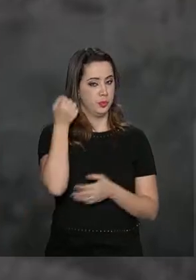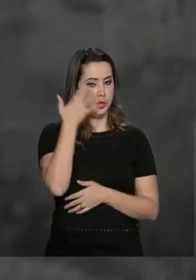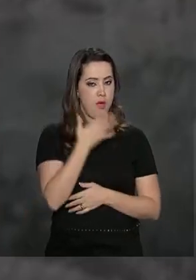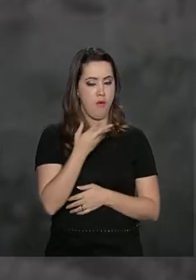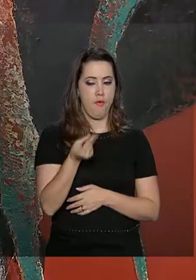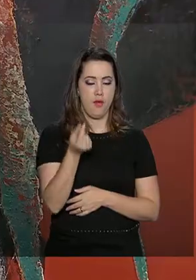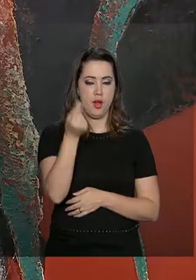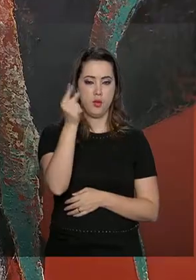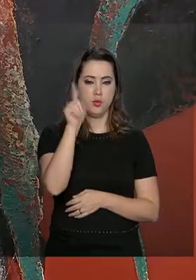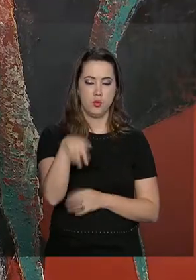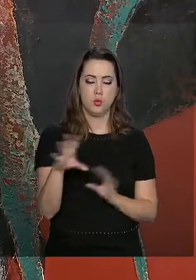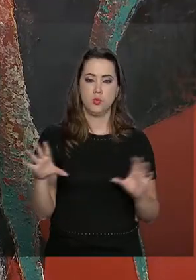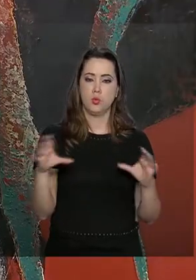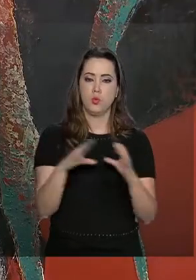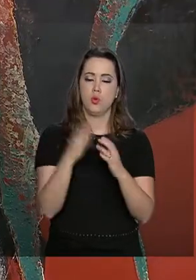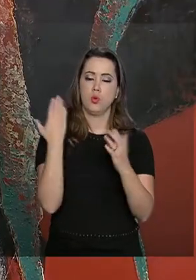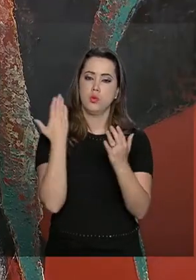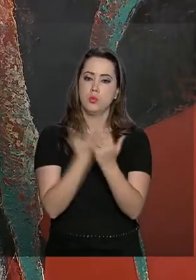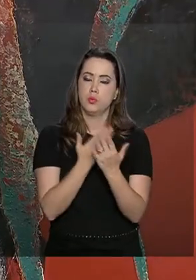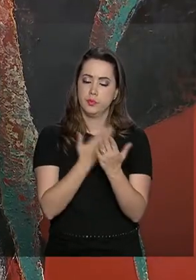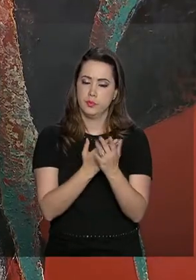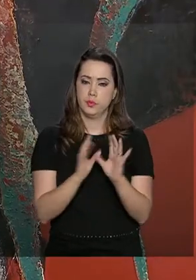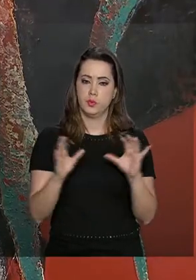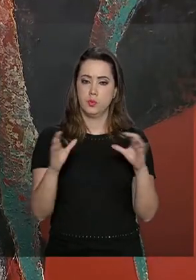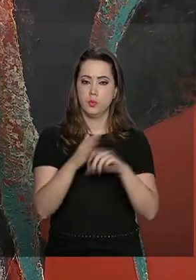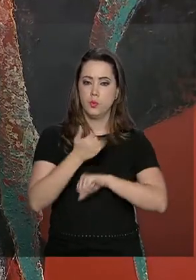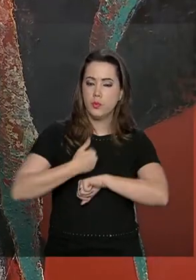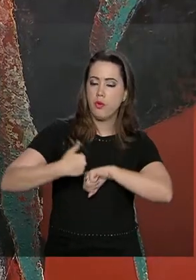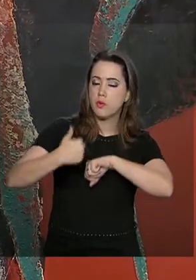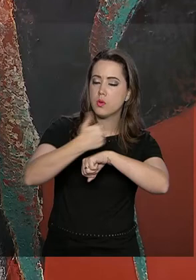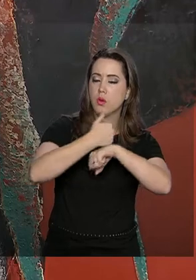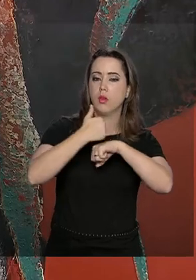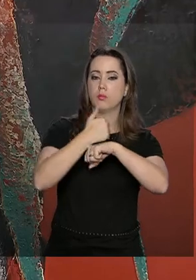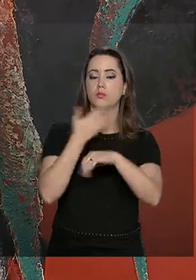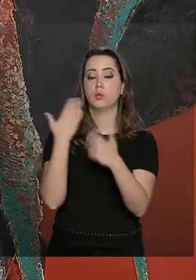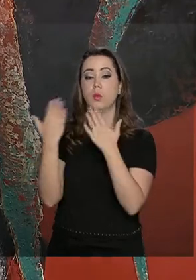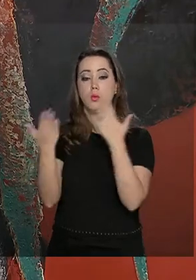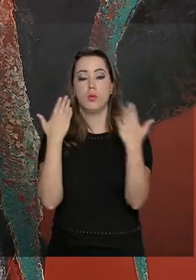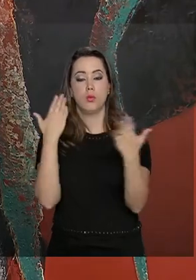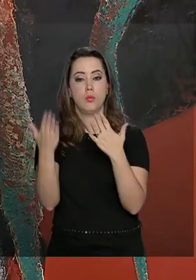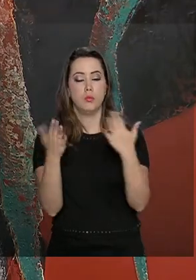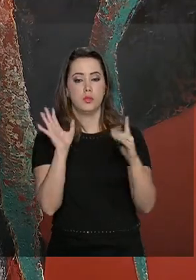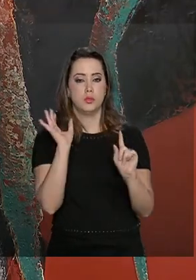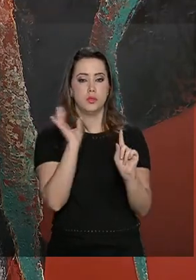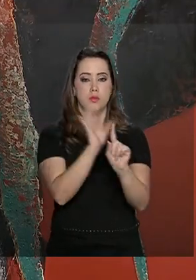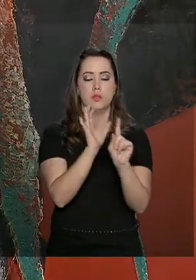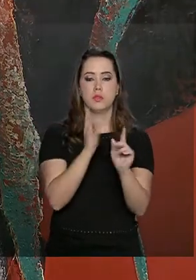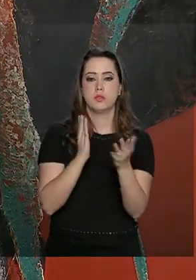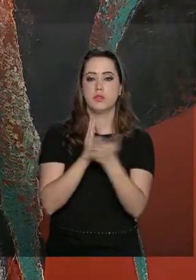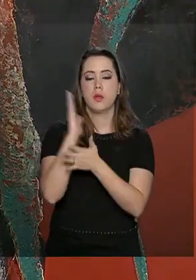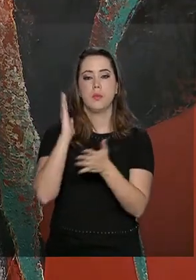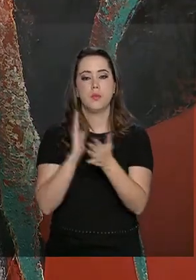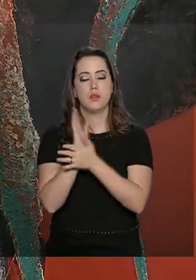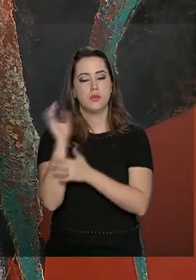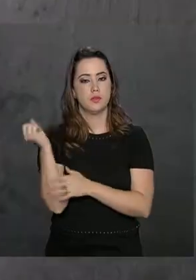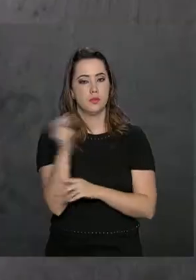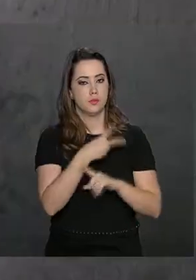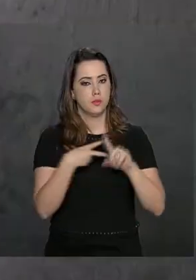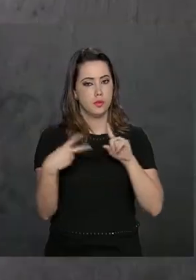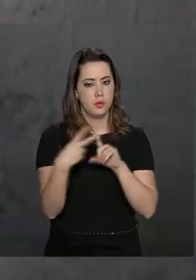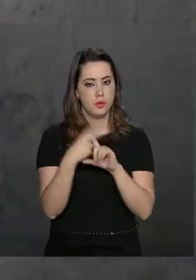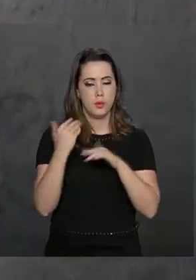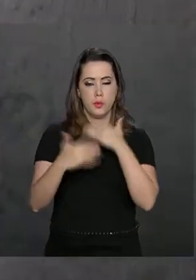esses valores, um grupo de estudo formado por especialistas comparou os efeitos da aprovação da nova Previdência